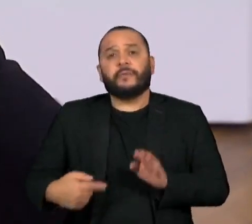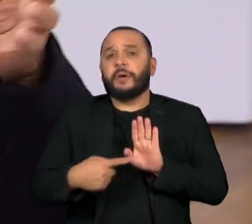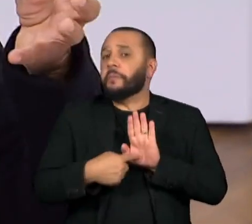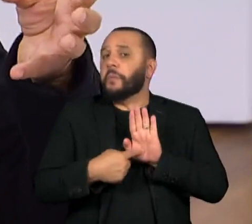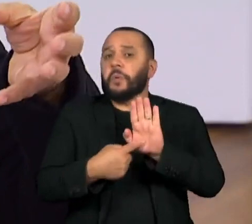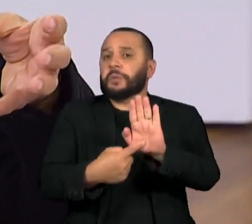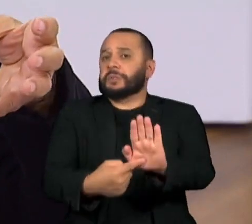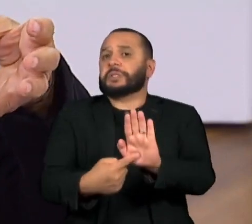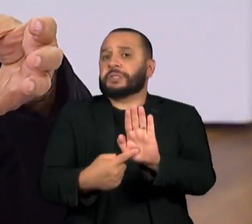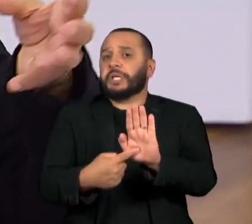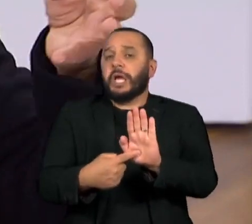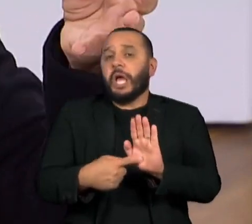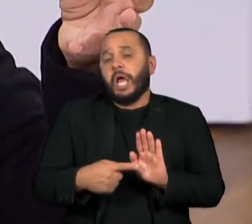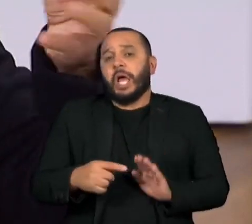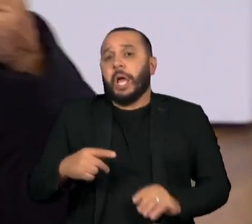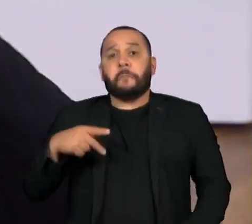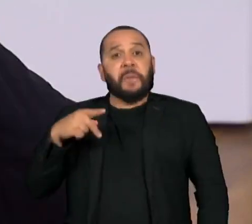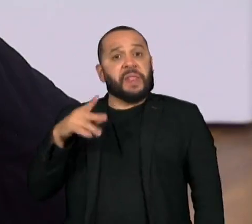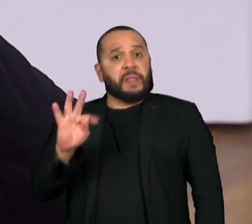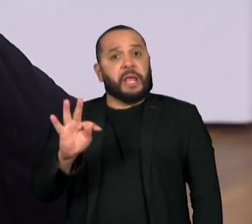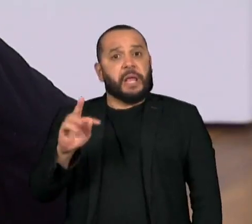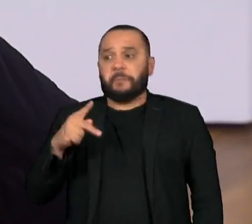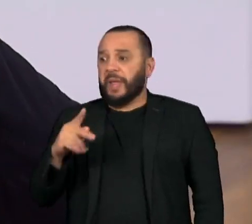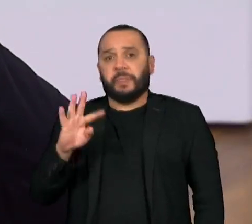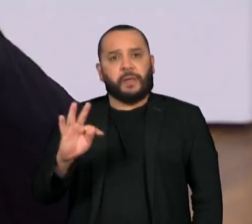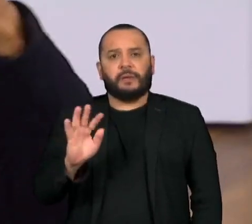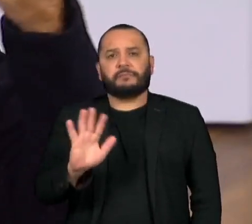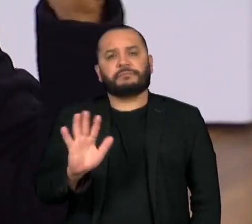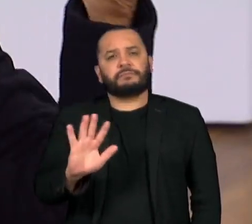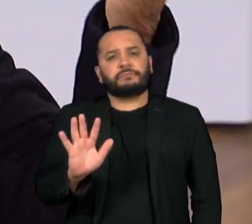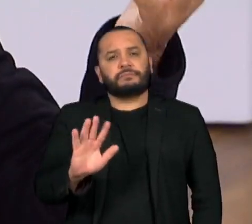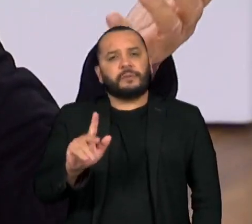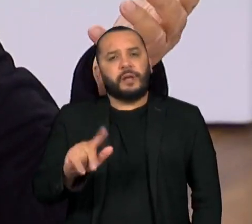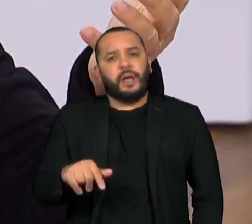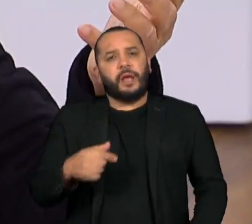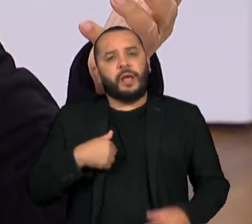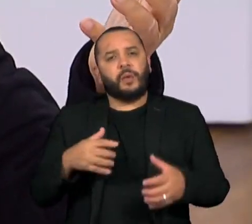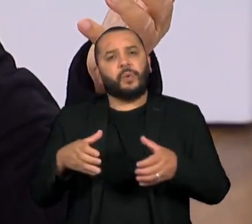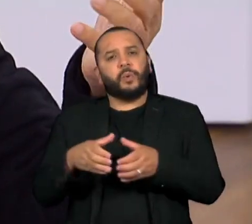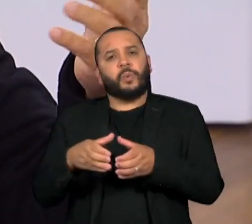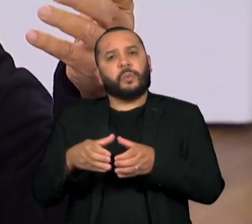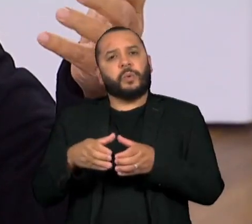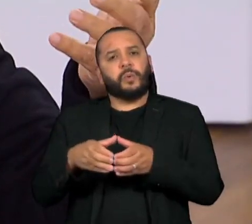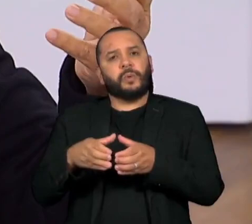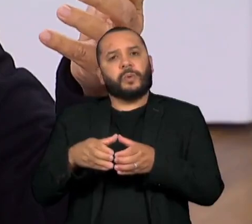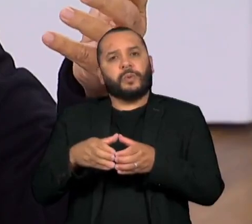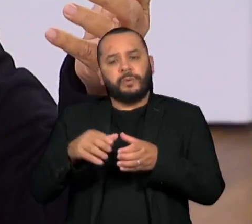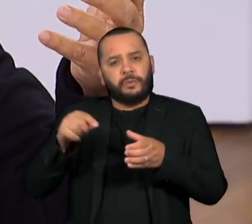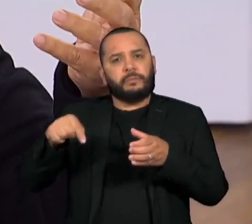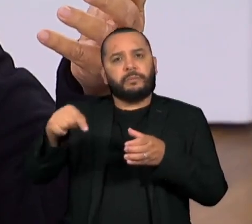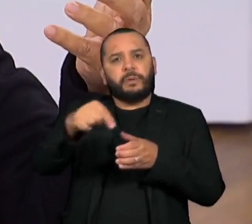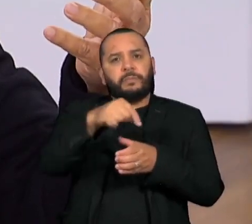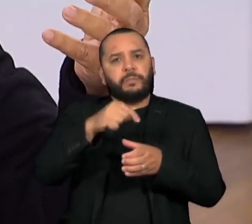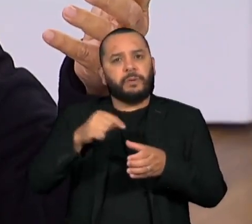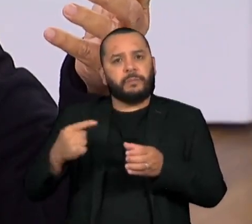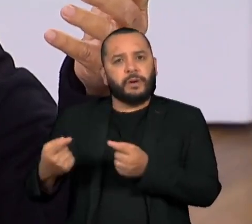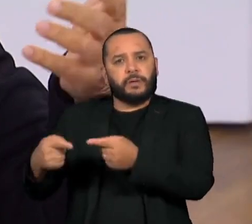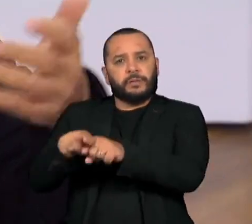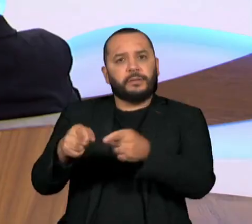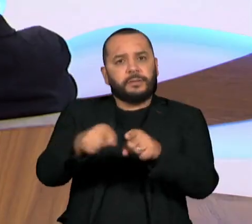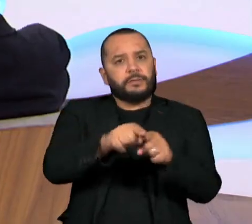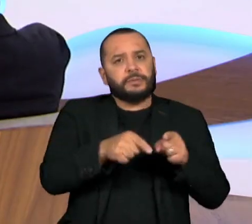puramente como PT, mas vai se apresentar como um governo de frente. Você observa que a própria